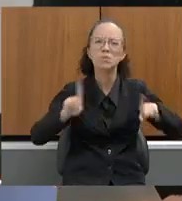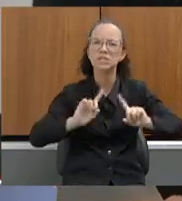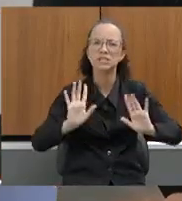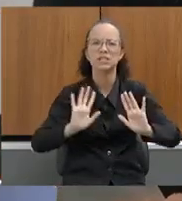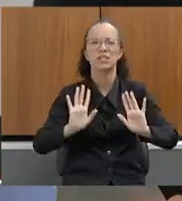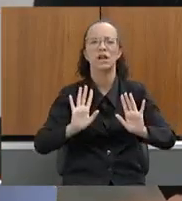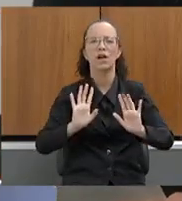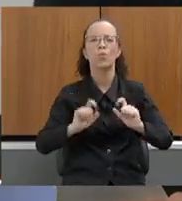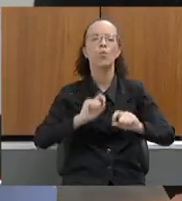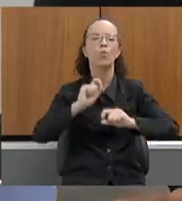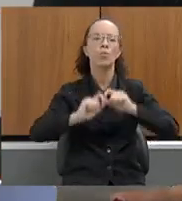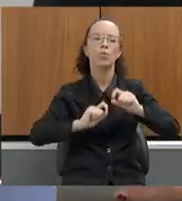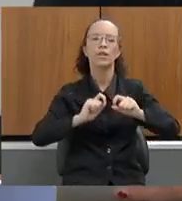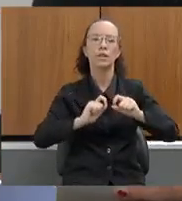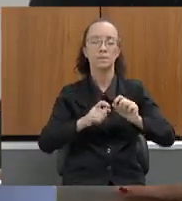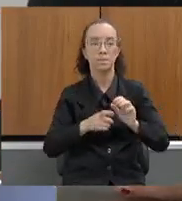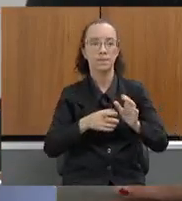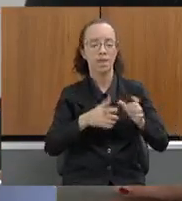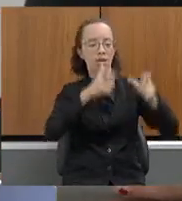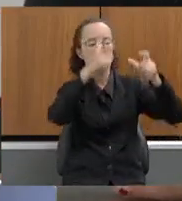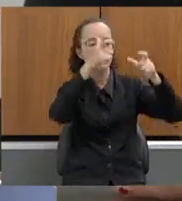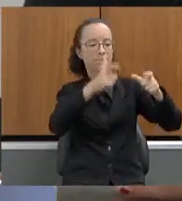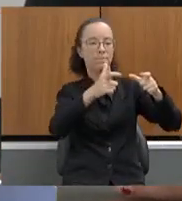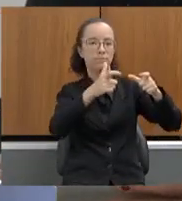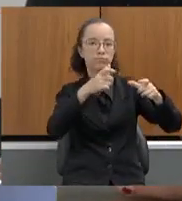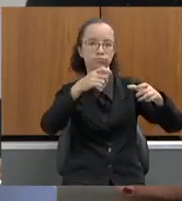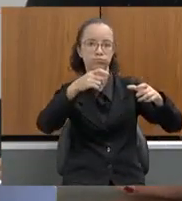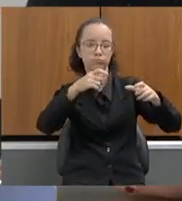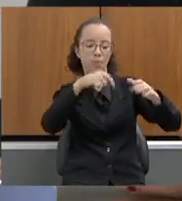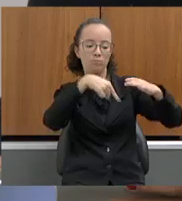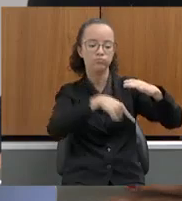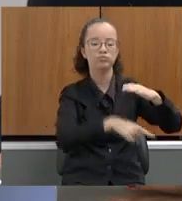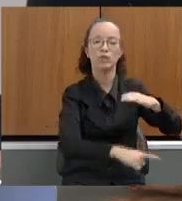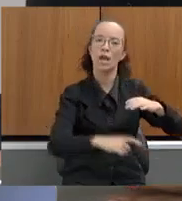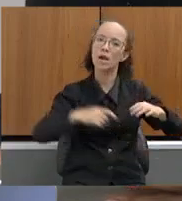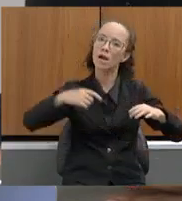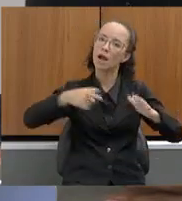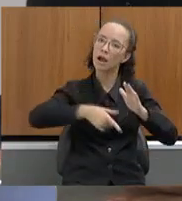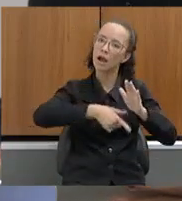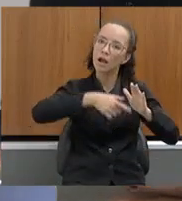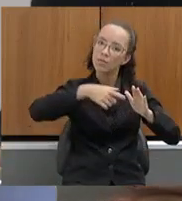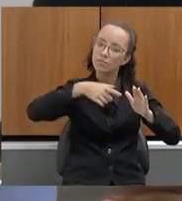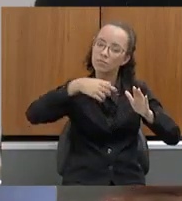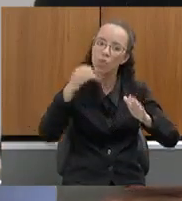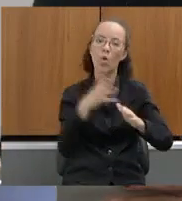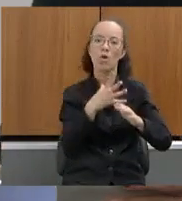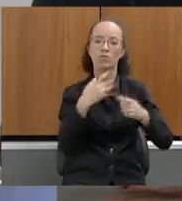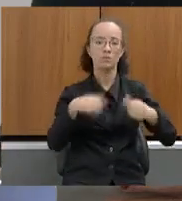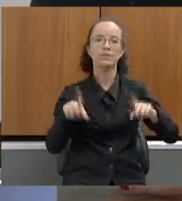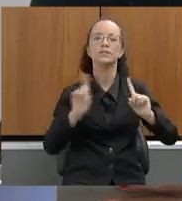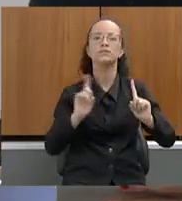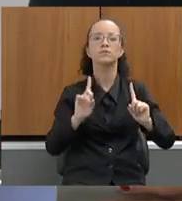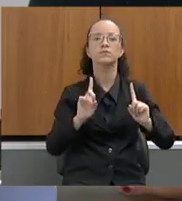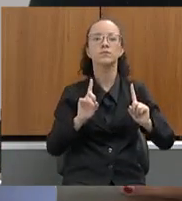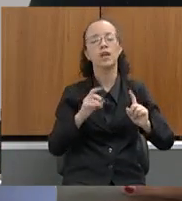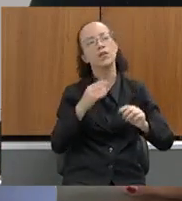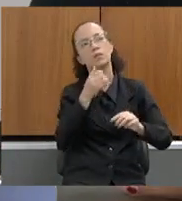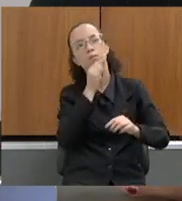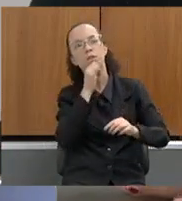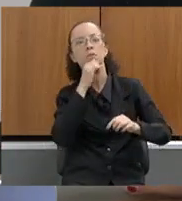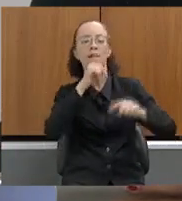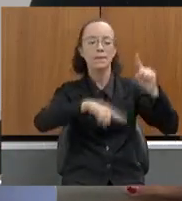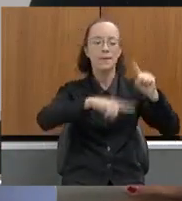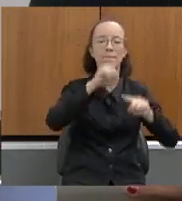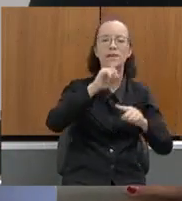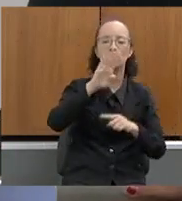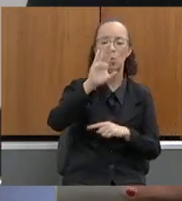momento, perfurar novos poços. gente tem muitos poços perfurados que precisam apenas de uma manutenção, de novos equipamentos, de uma bomba,